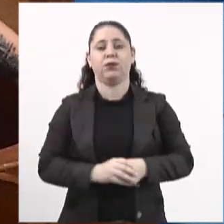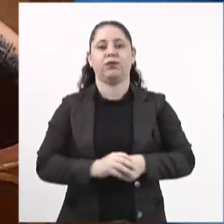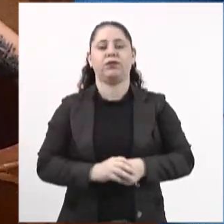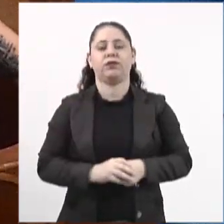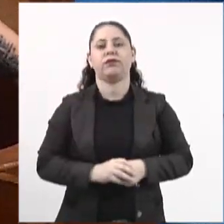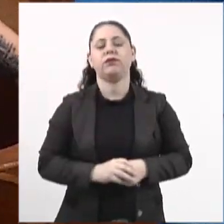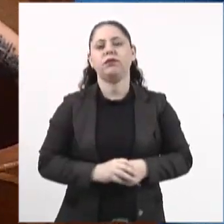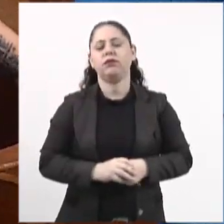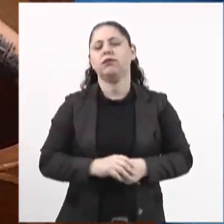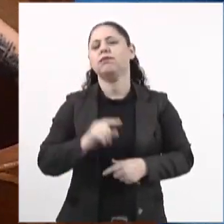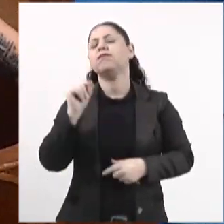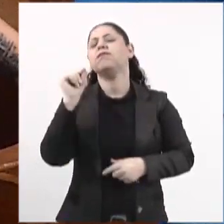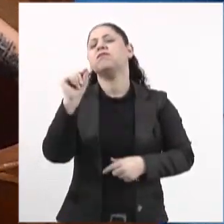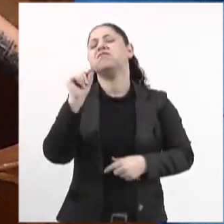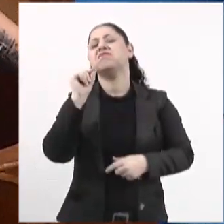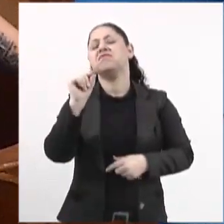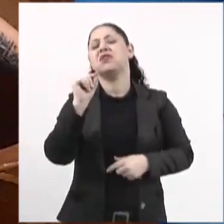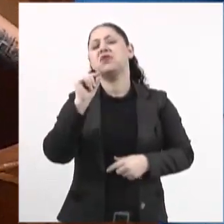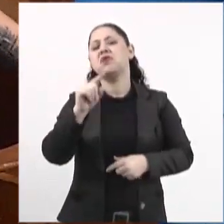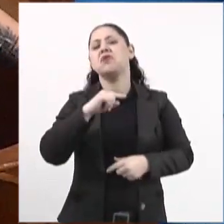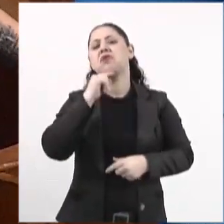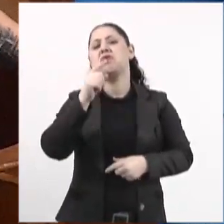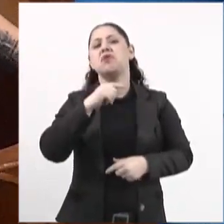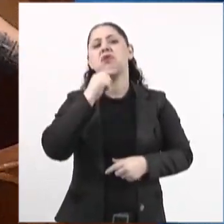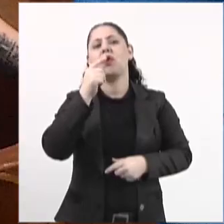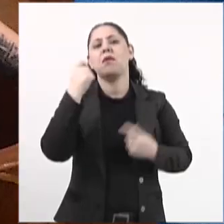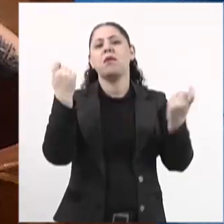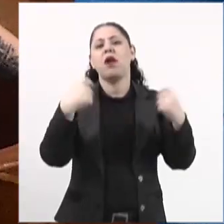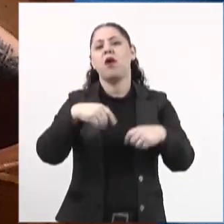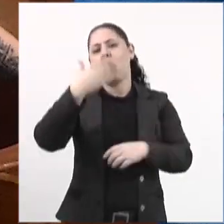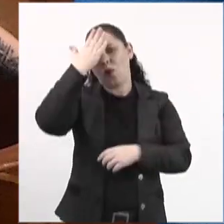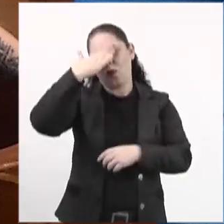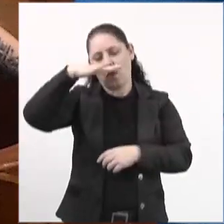Quem nunca passou pela mão da enfermagem?